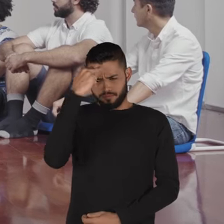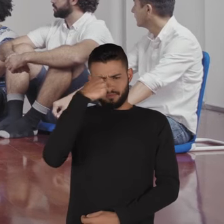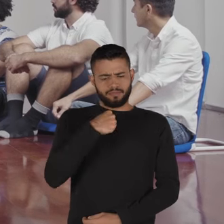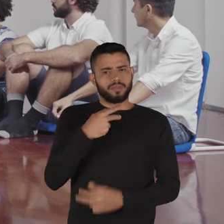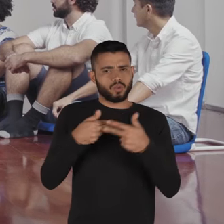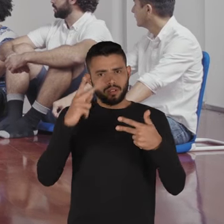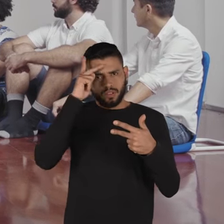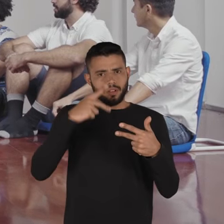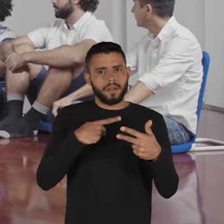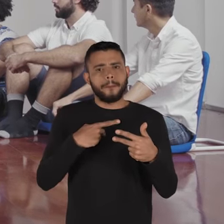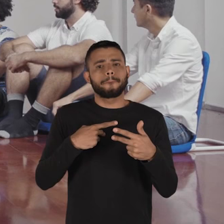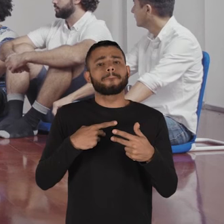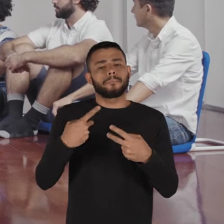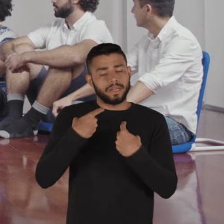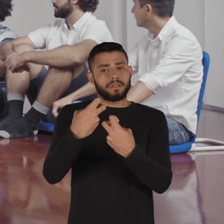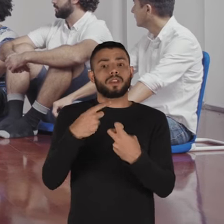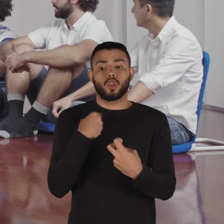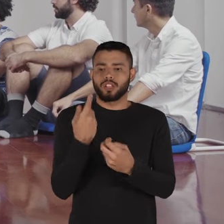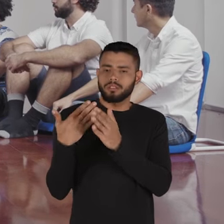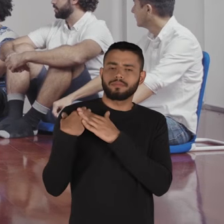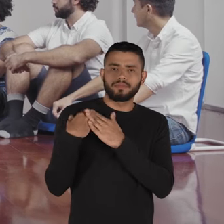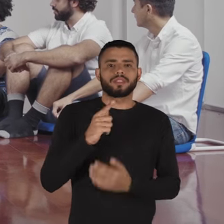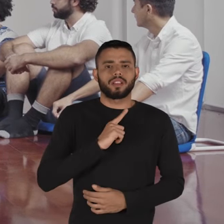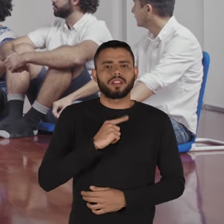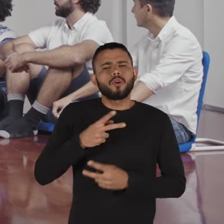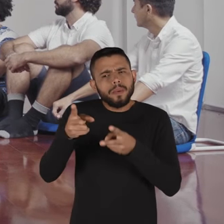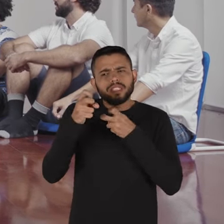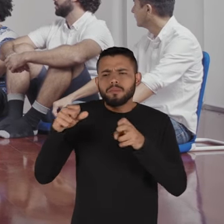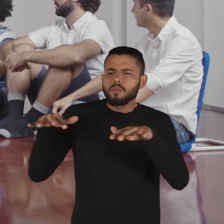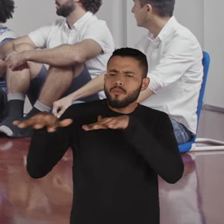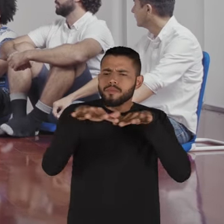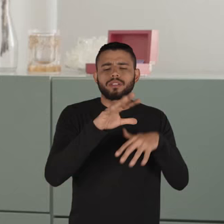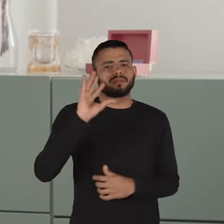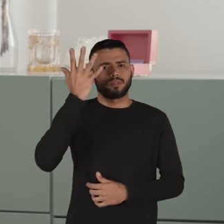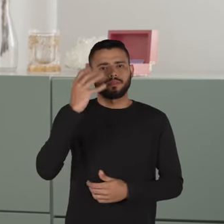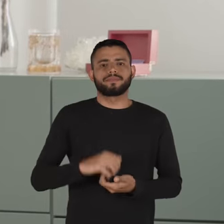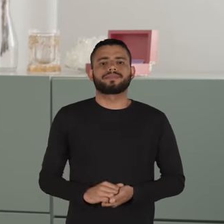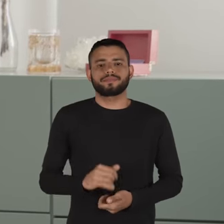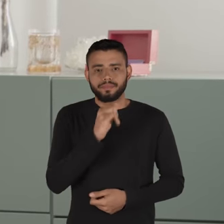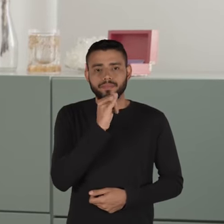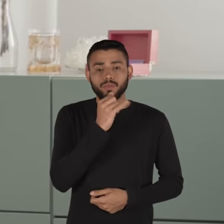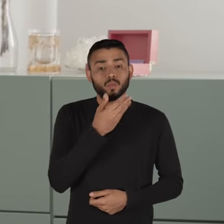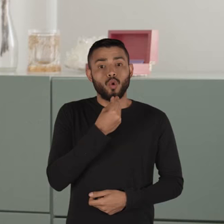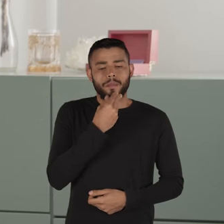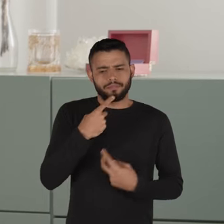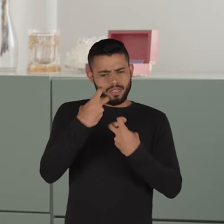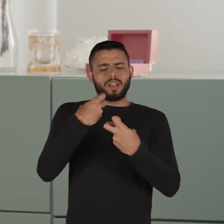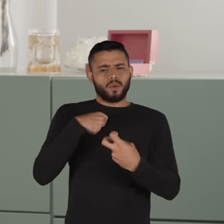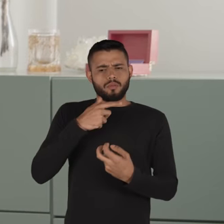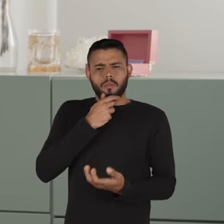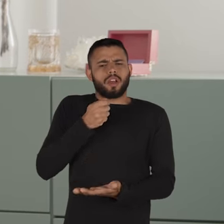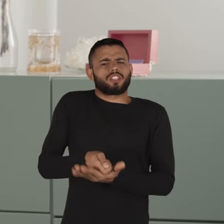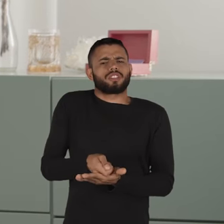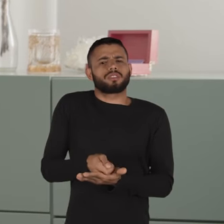olhar para as nossas questões e também perceber que temos grandes responsabilidades eu percebo esse movimento acontecendo então quando um homem se percebe